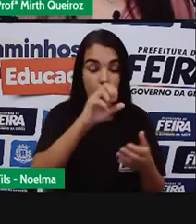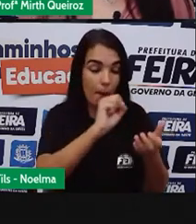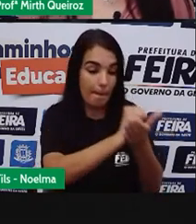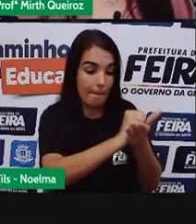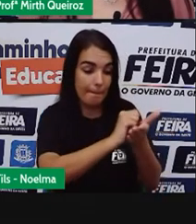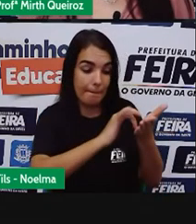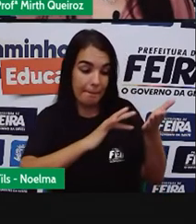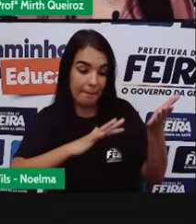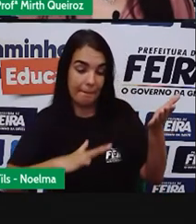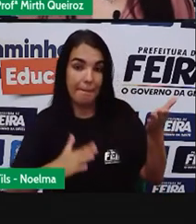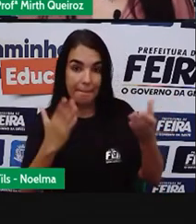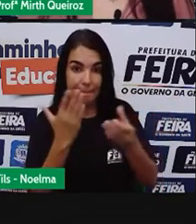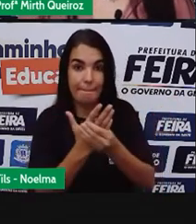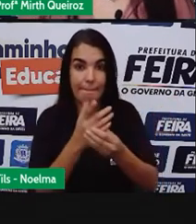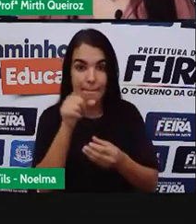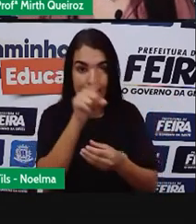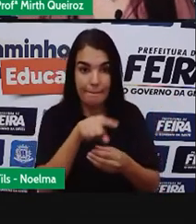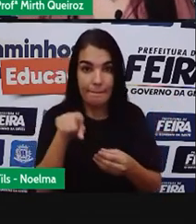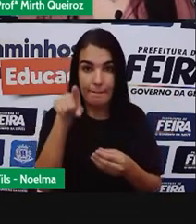atividade de vocês.